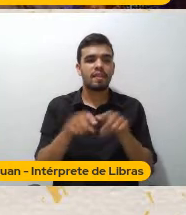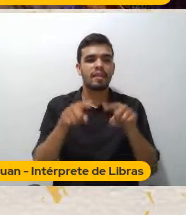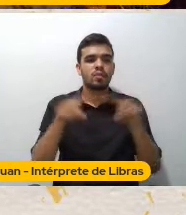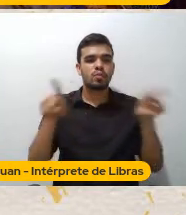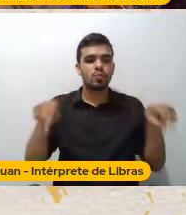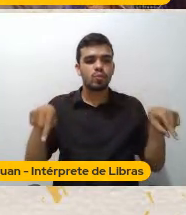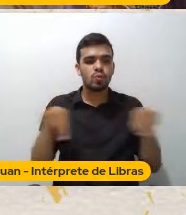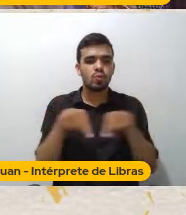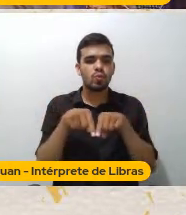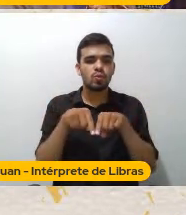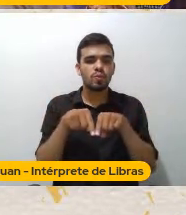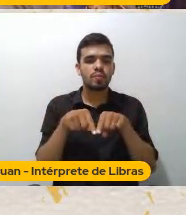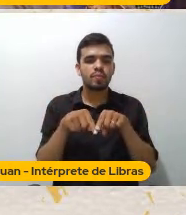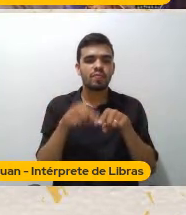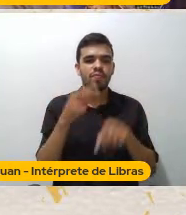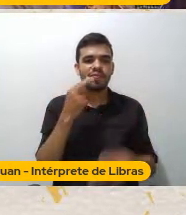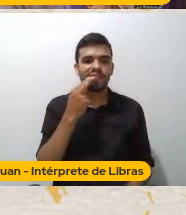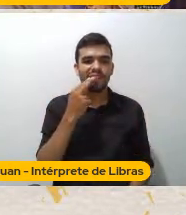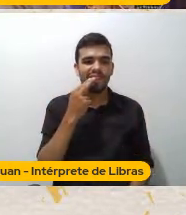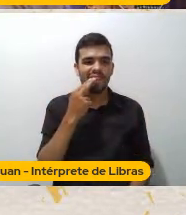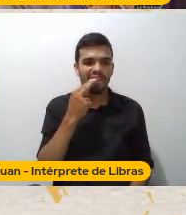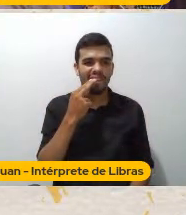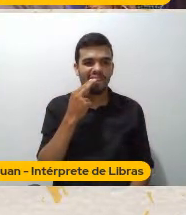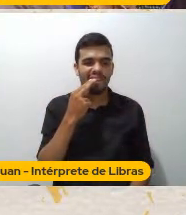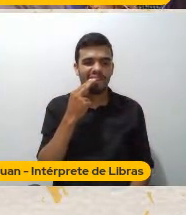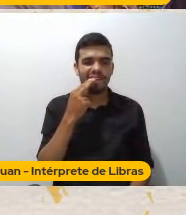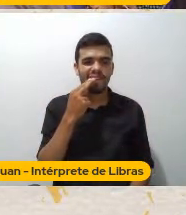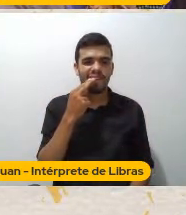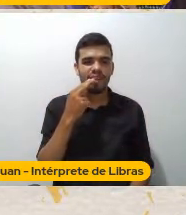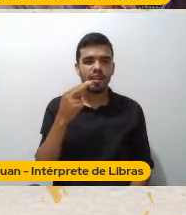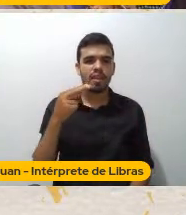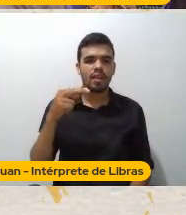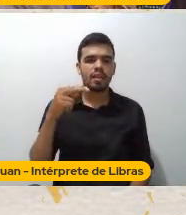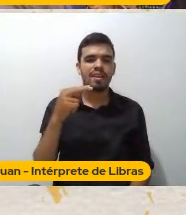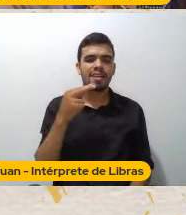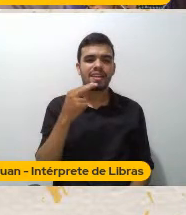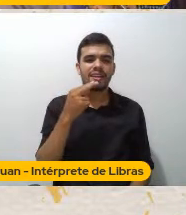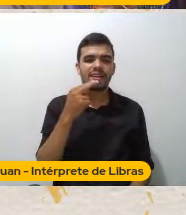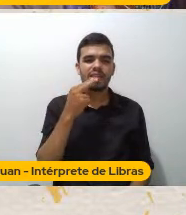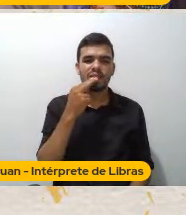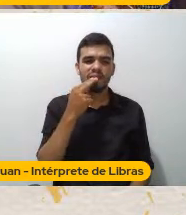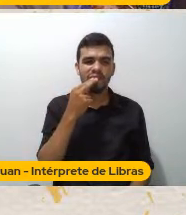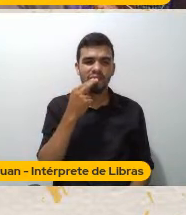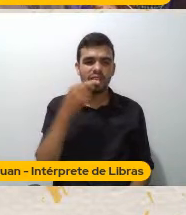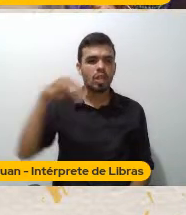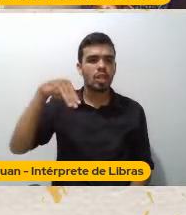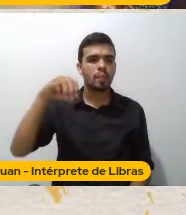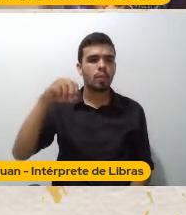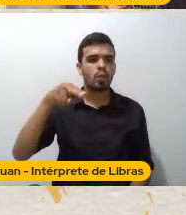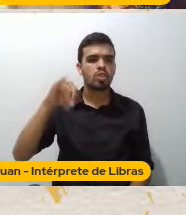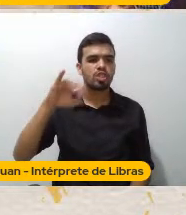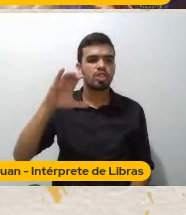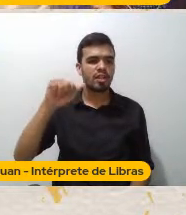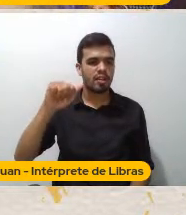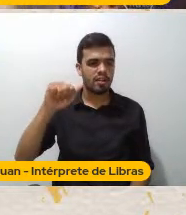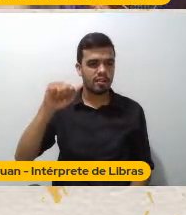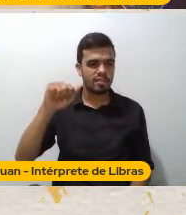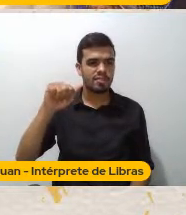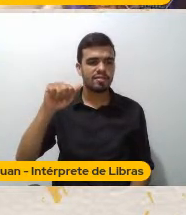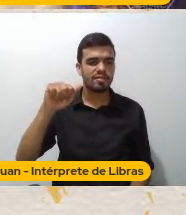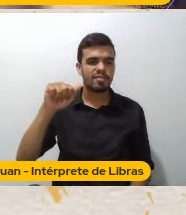Todo mundo fica emocionado Tem um desenho brasileiro É um desenho De um menino